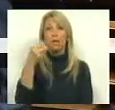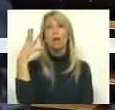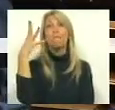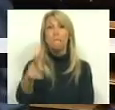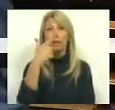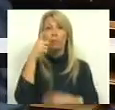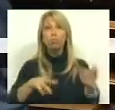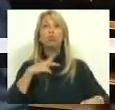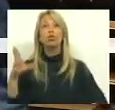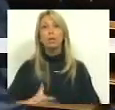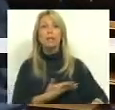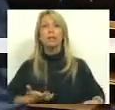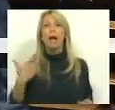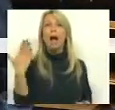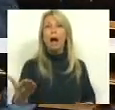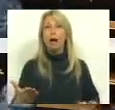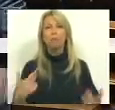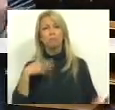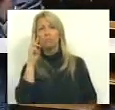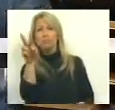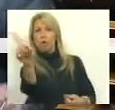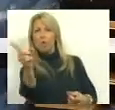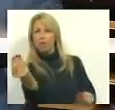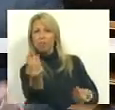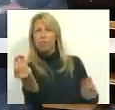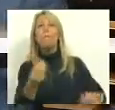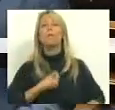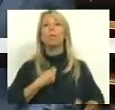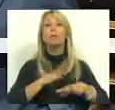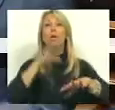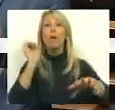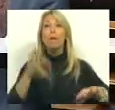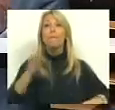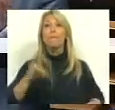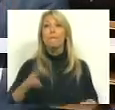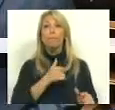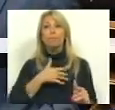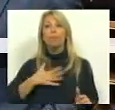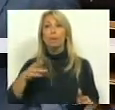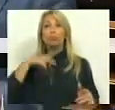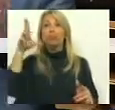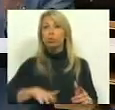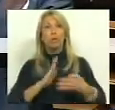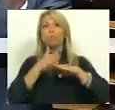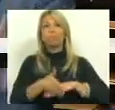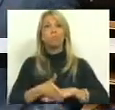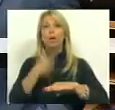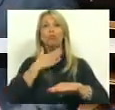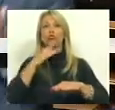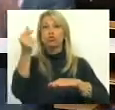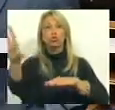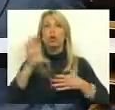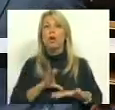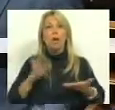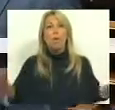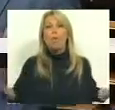desempregados. Não lhe vinha uma preocupação com as milhares de empresas portuguesas que não têm acesso ao crédito, que não têm financiamento